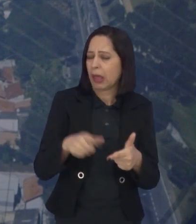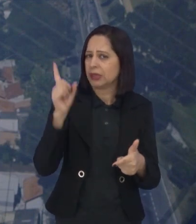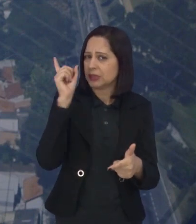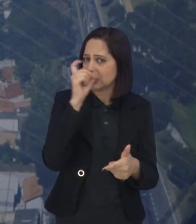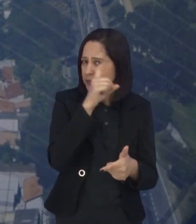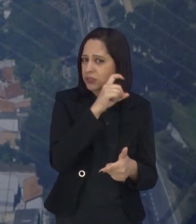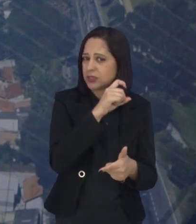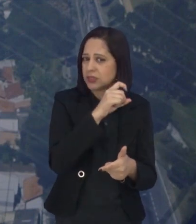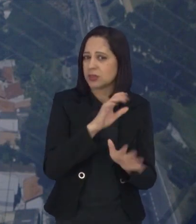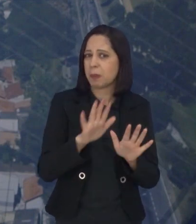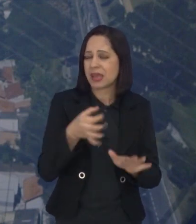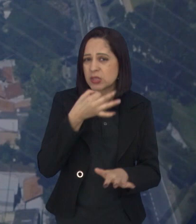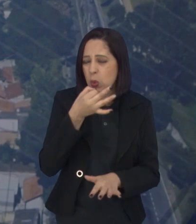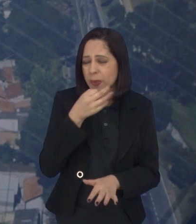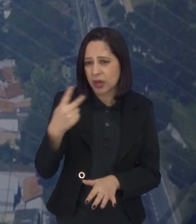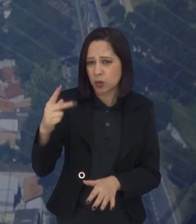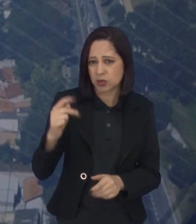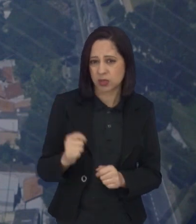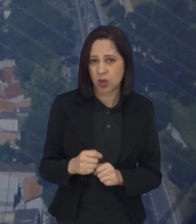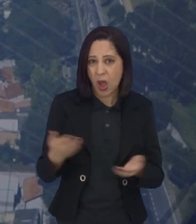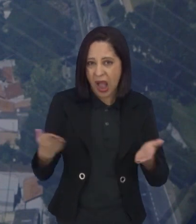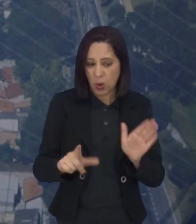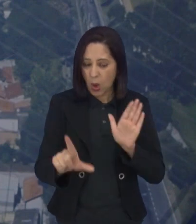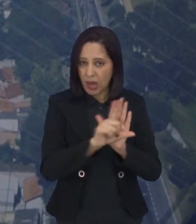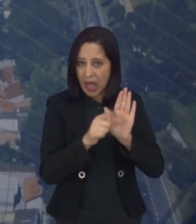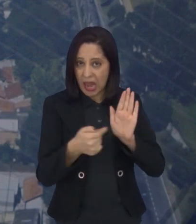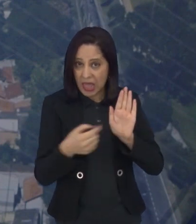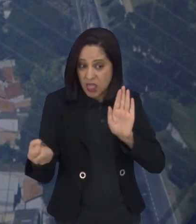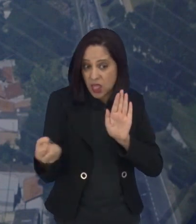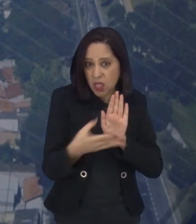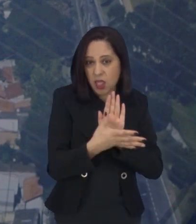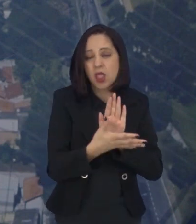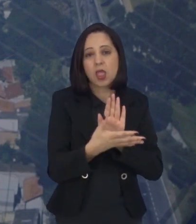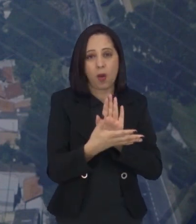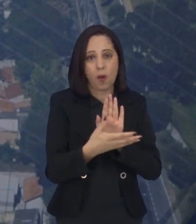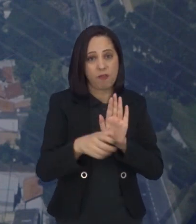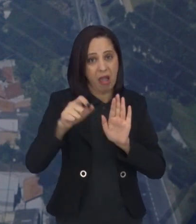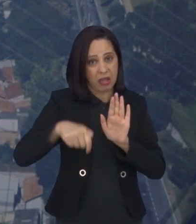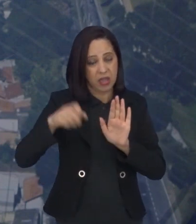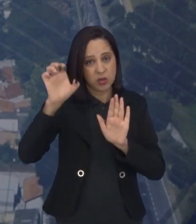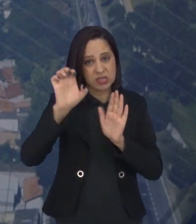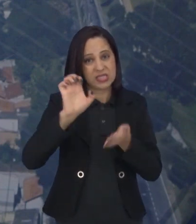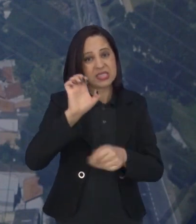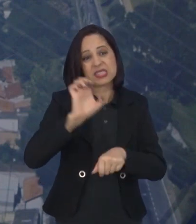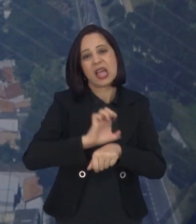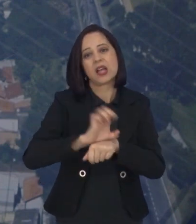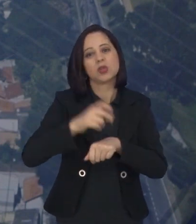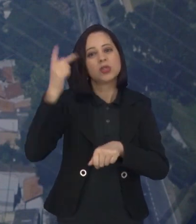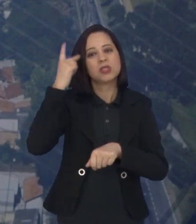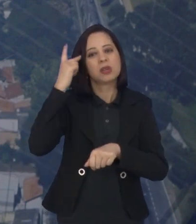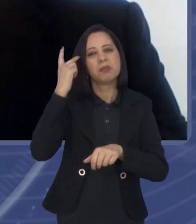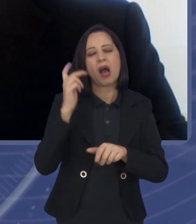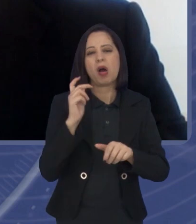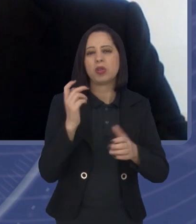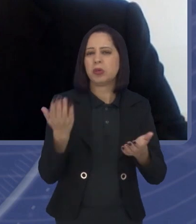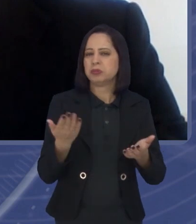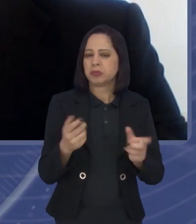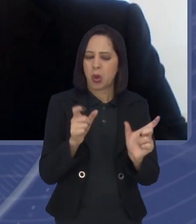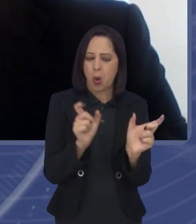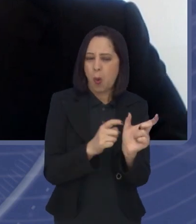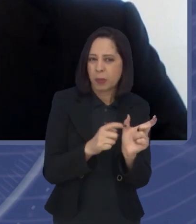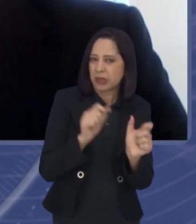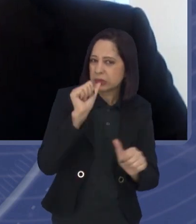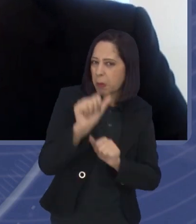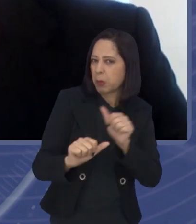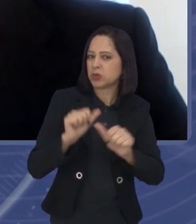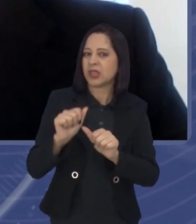Você acha que agora, com essa nova legislação, pelo menos dentro do Estado de São Paulo, pode haver alguma mudança? Ou,